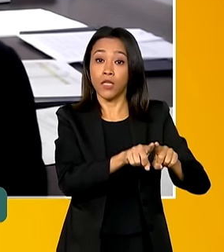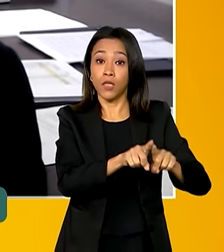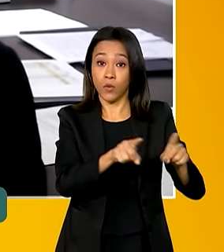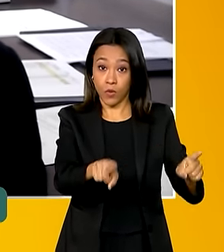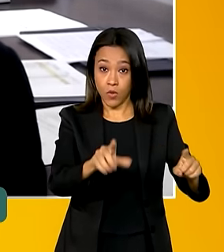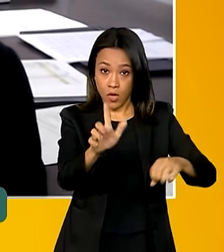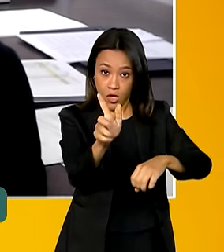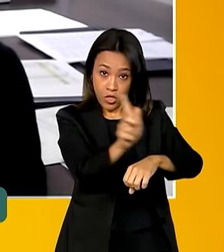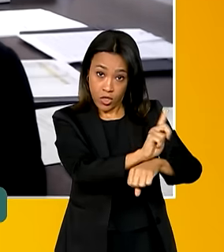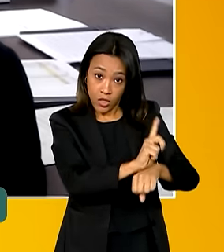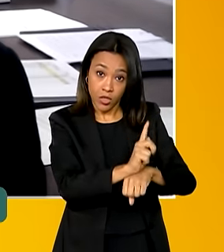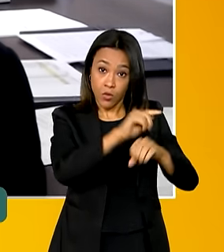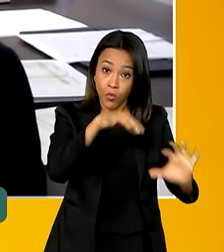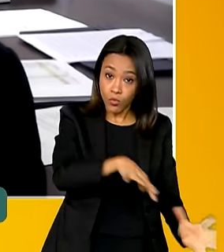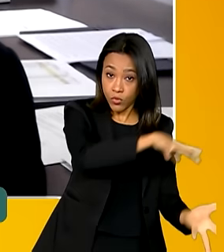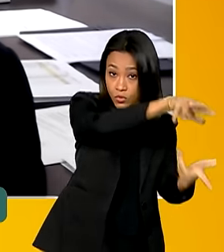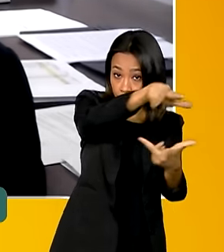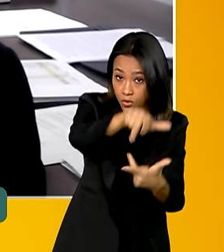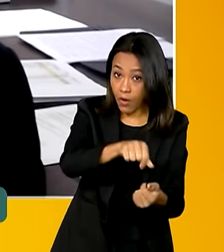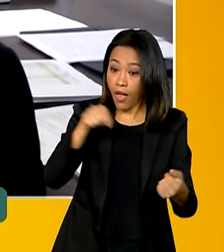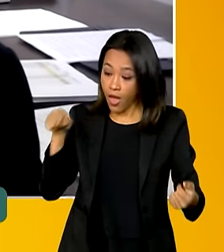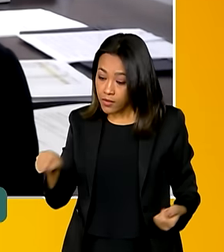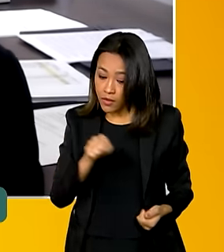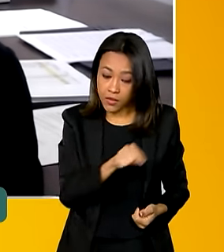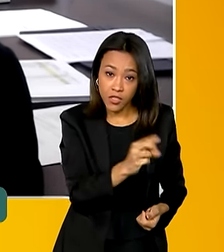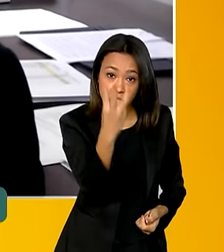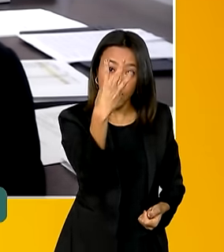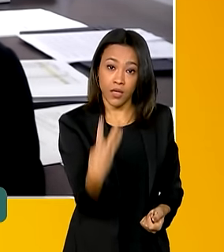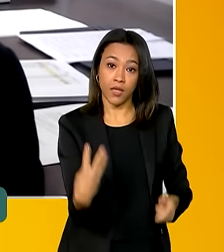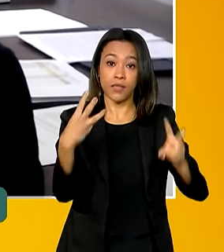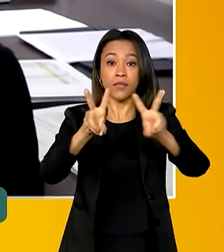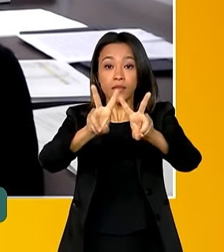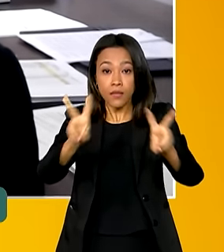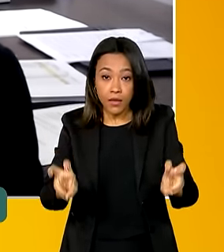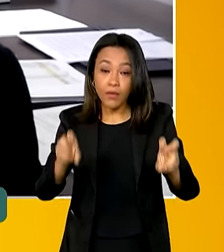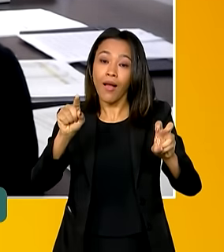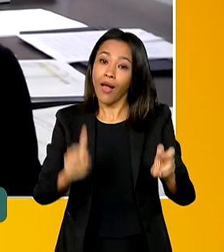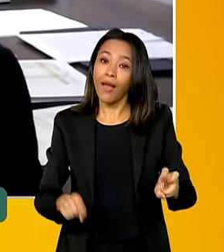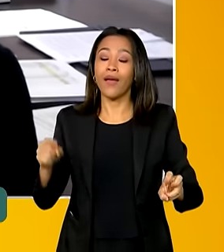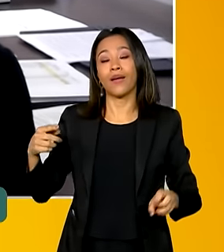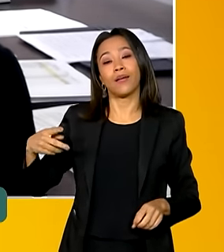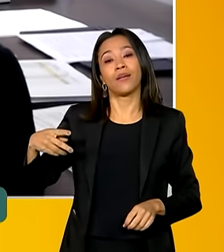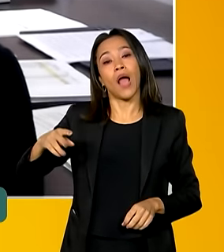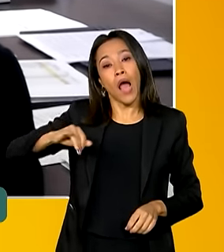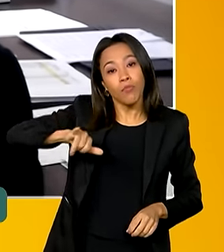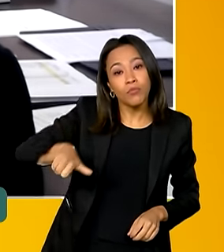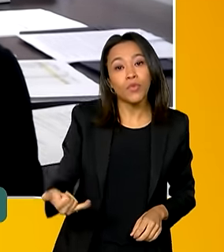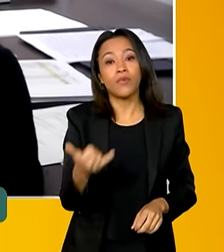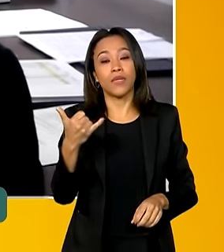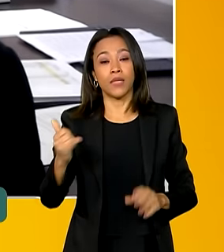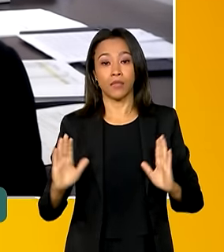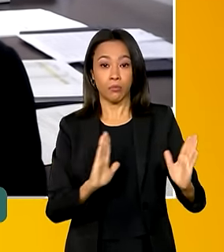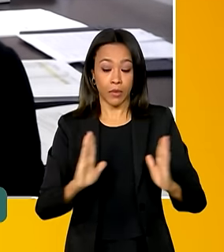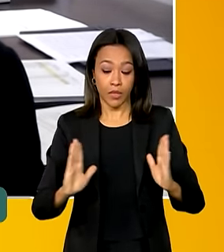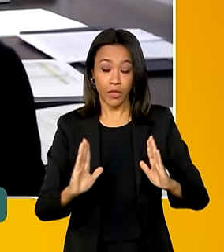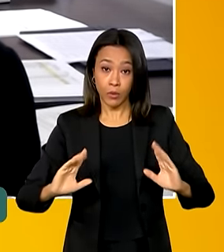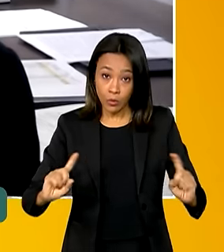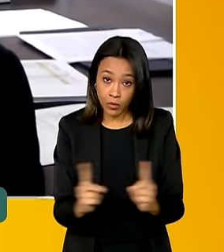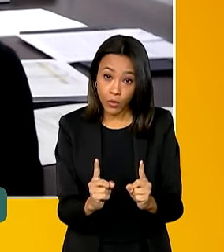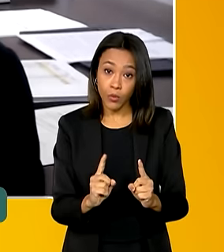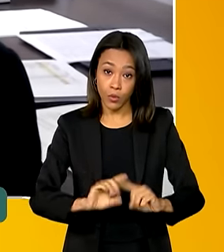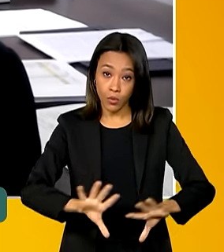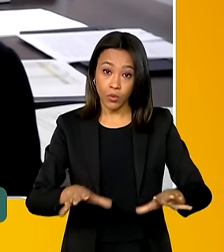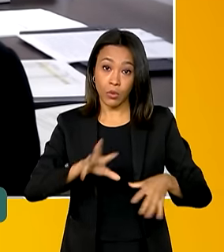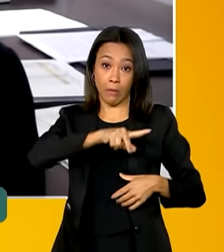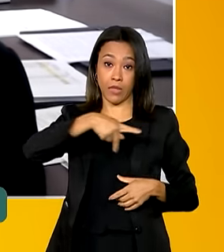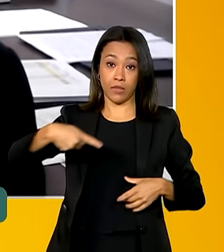são temas que o presidente Lula pretende aproveitar a presidência temporária do G20 para